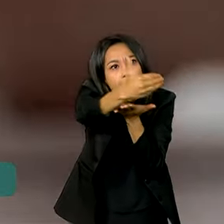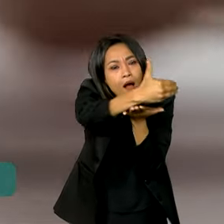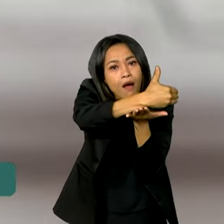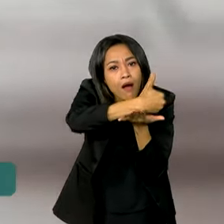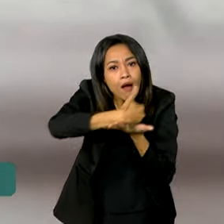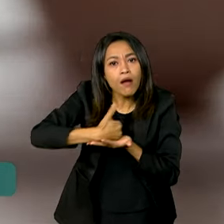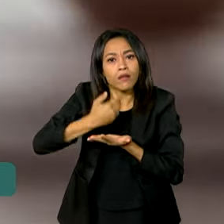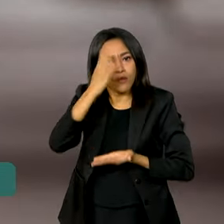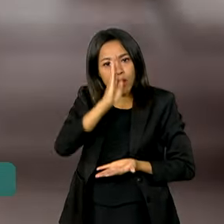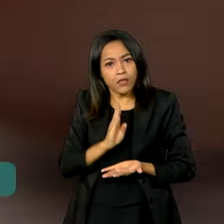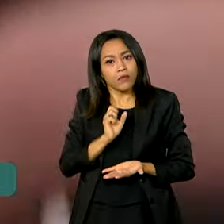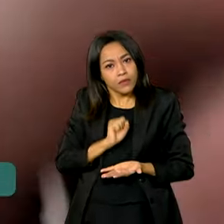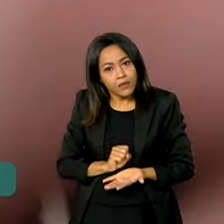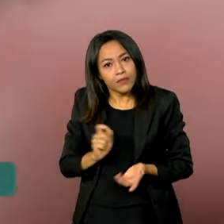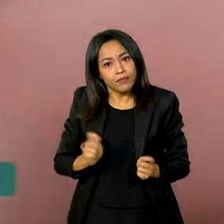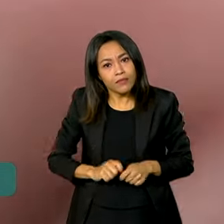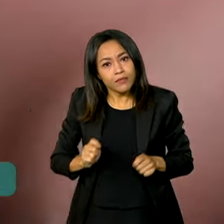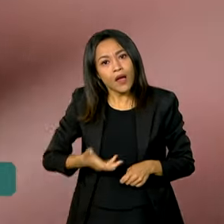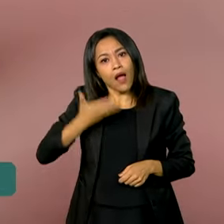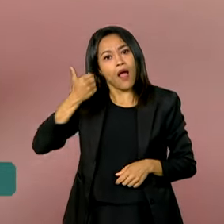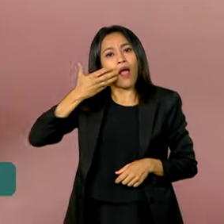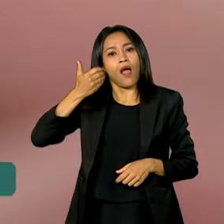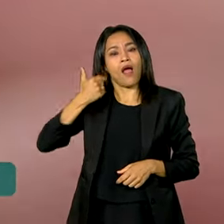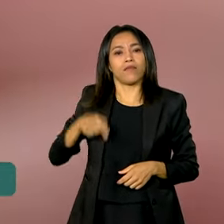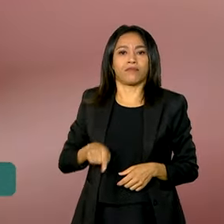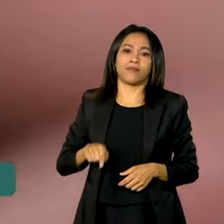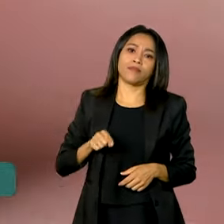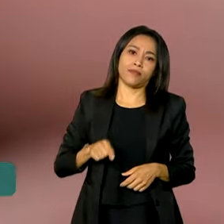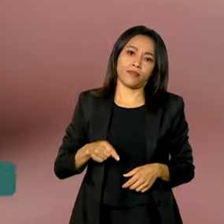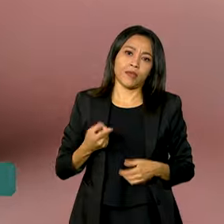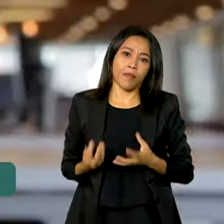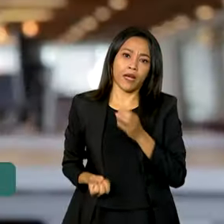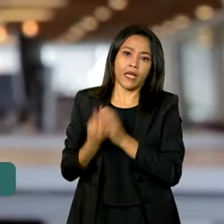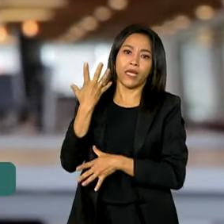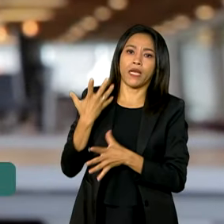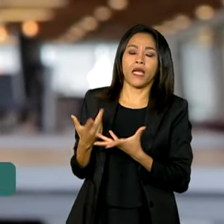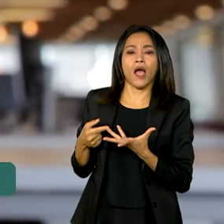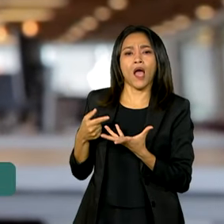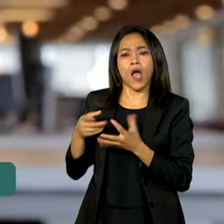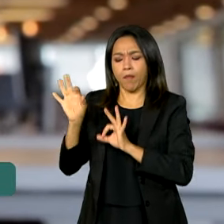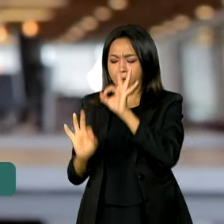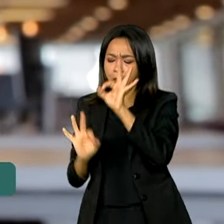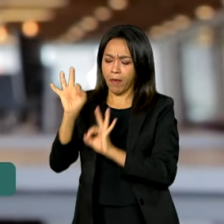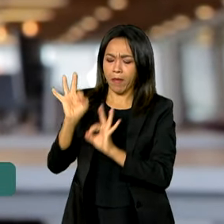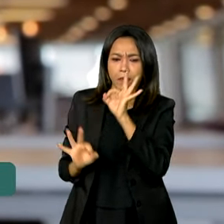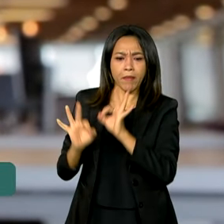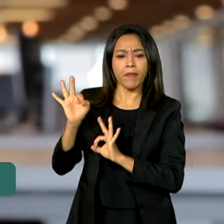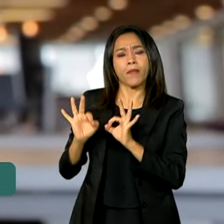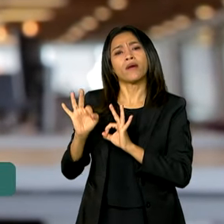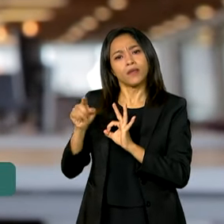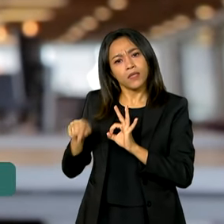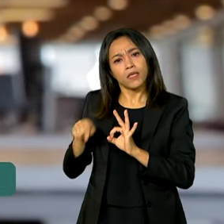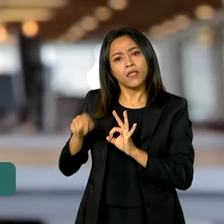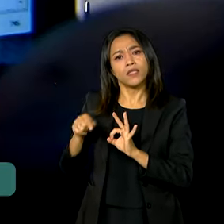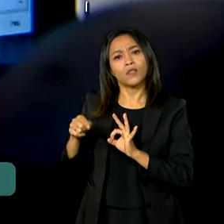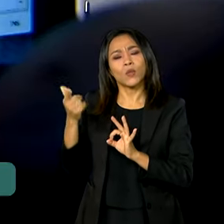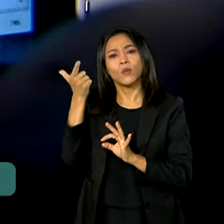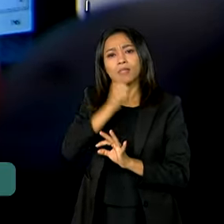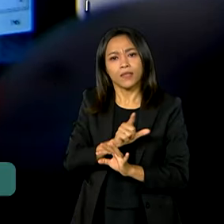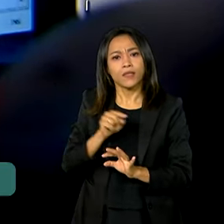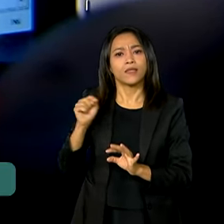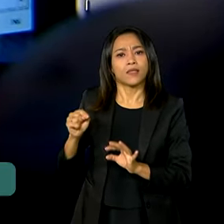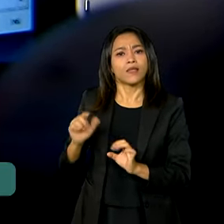aproveitar no desenvolvimento dos nossos programas que tensionamos, nós temos a intenção de que façam evoluir